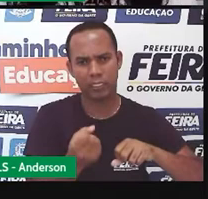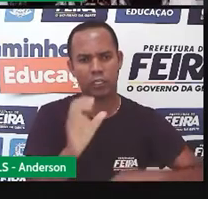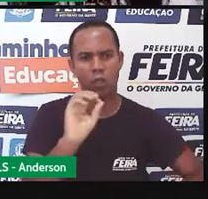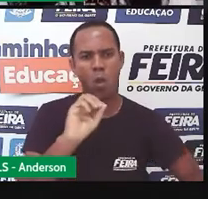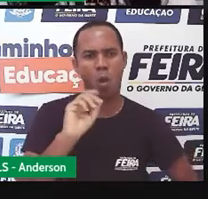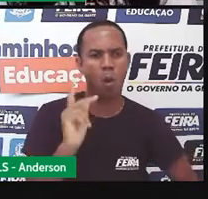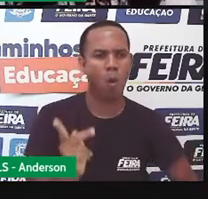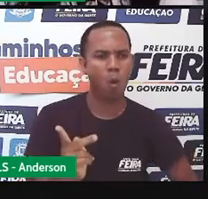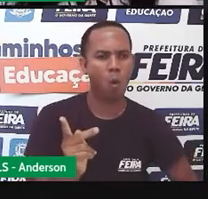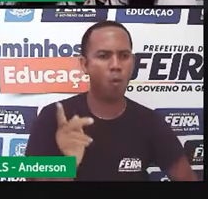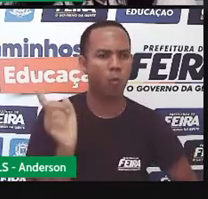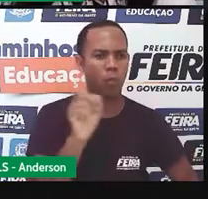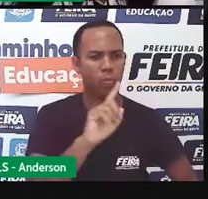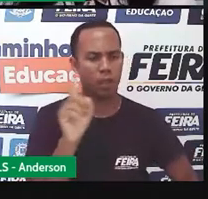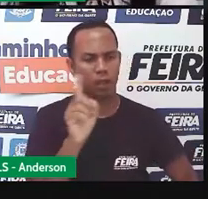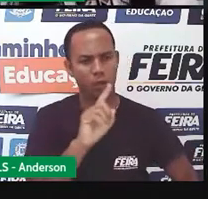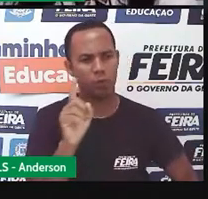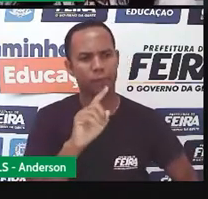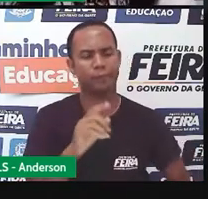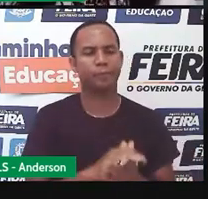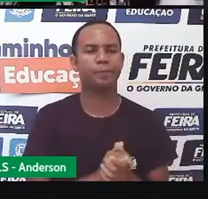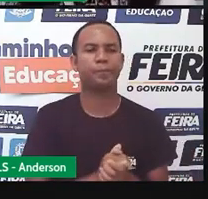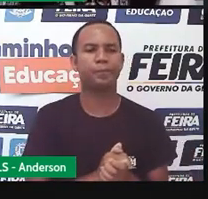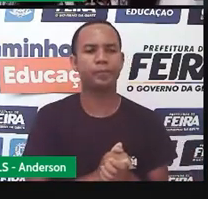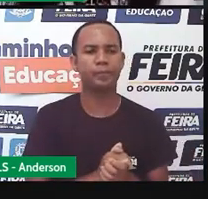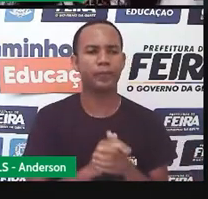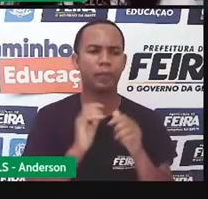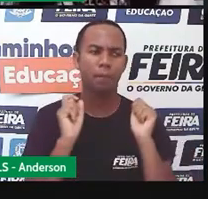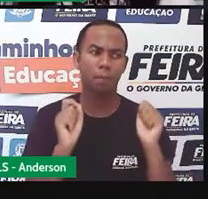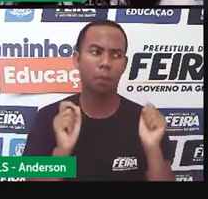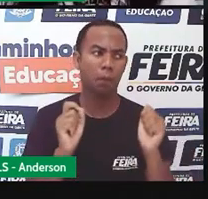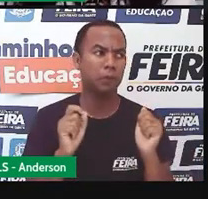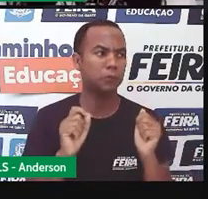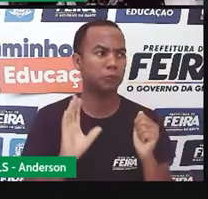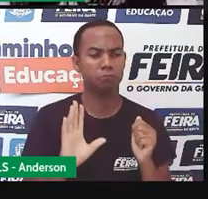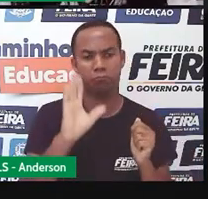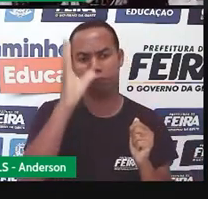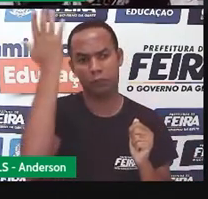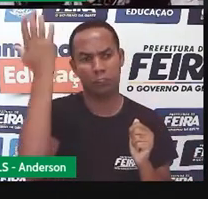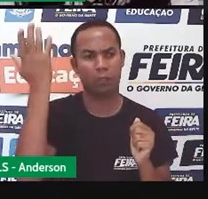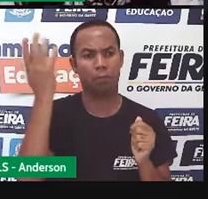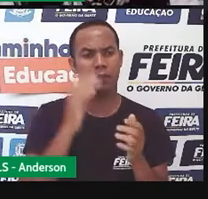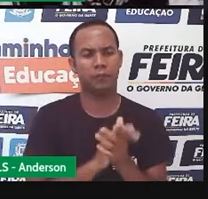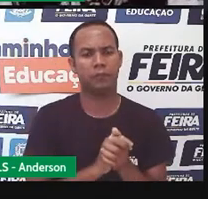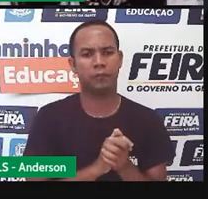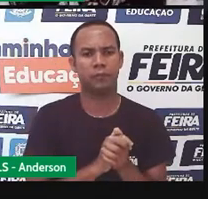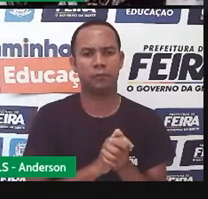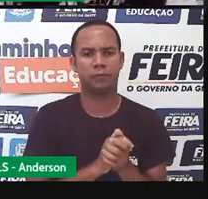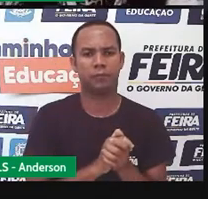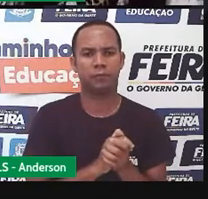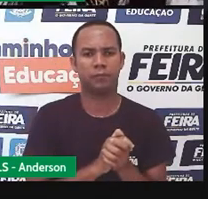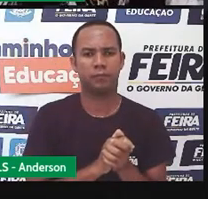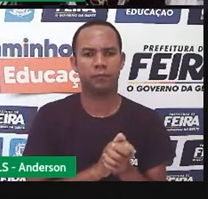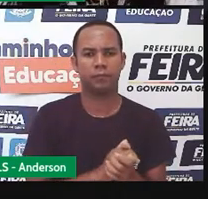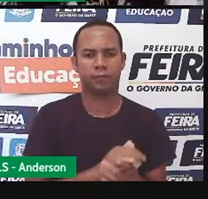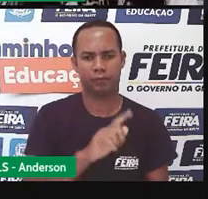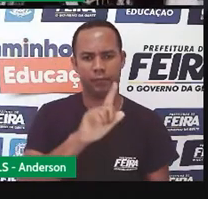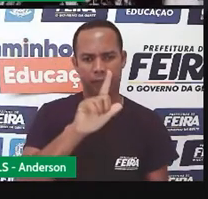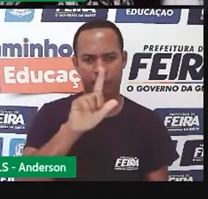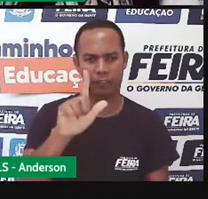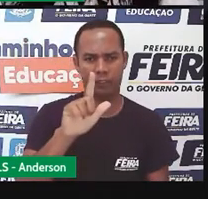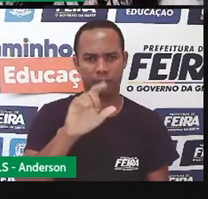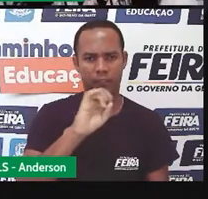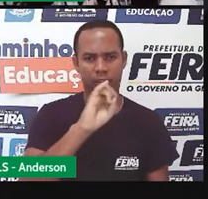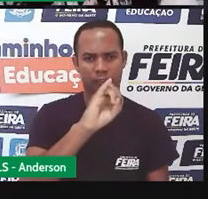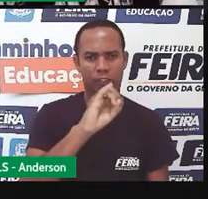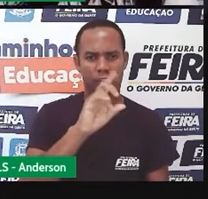ou até mesmo encontrar uma solução para algo que esteja acontecendo. A Lidy.